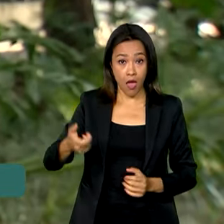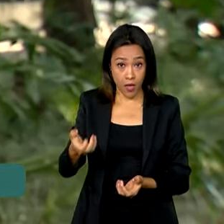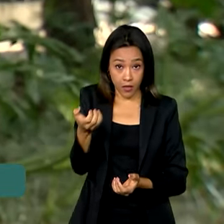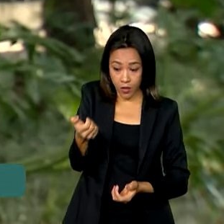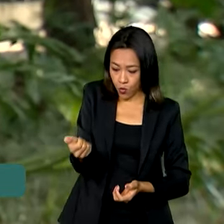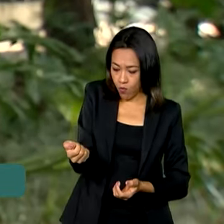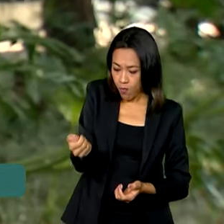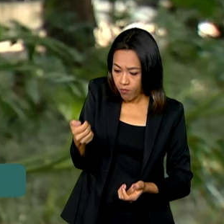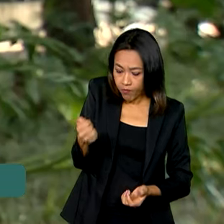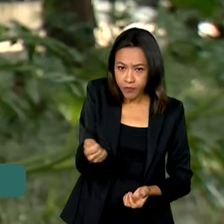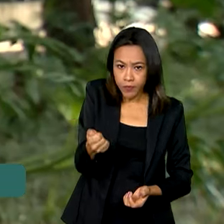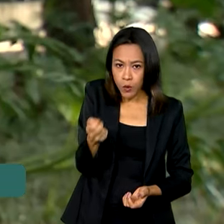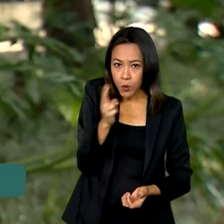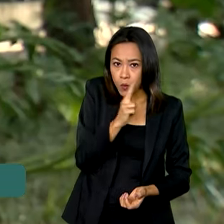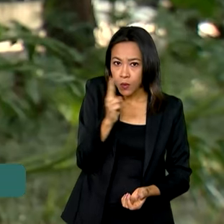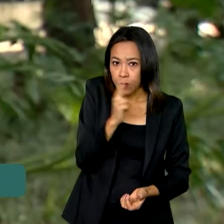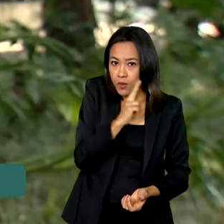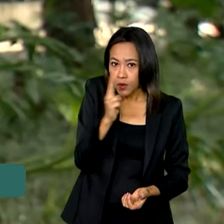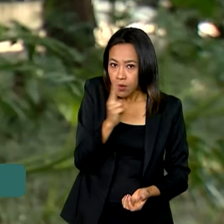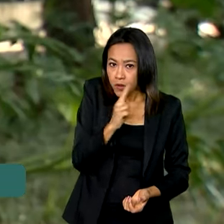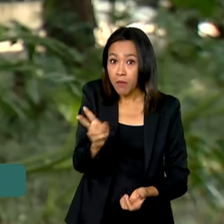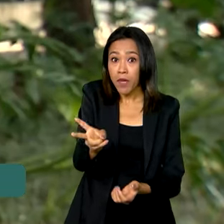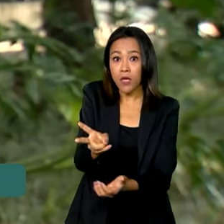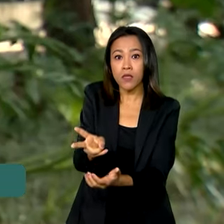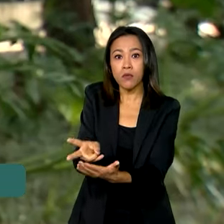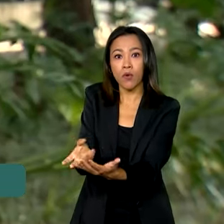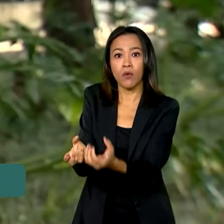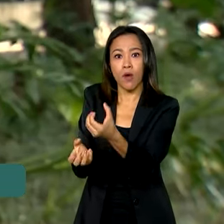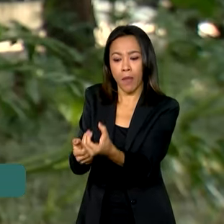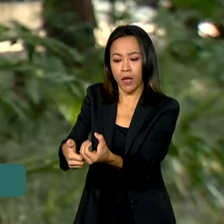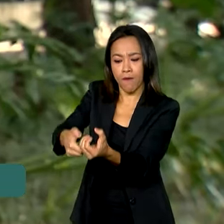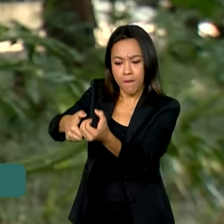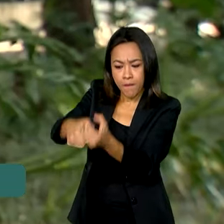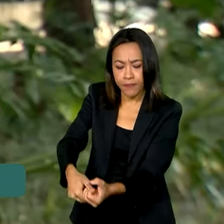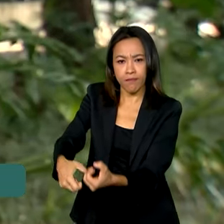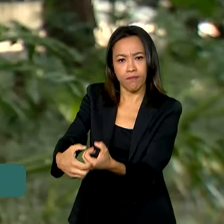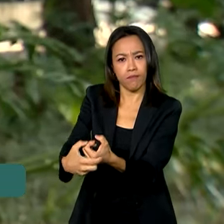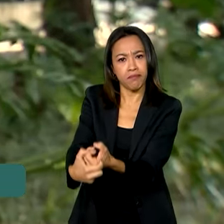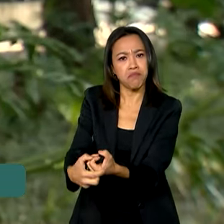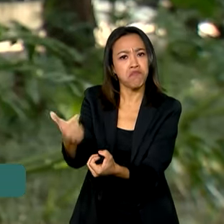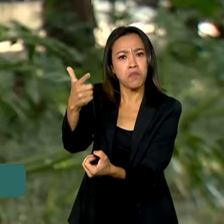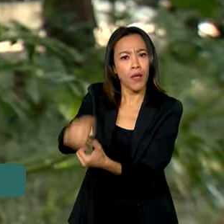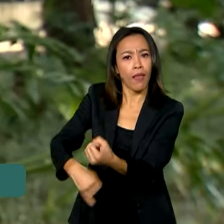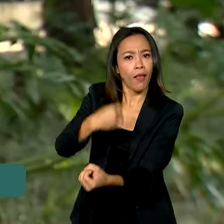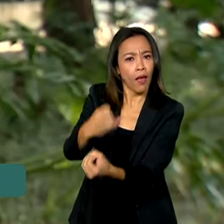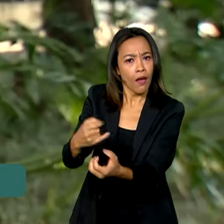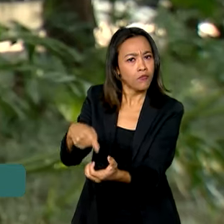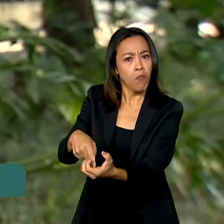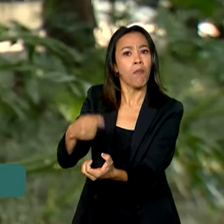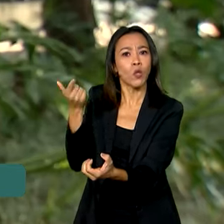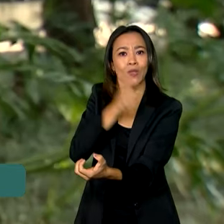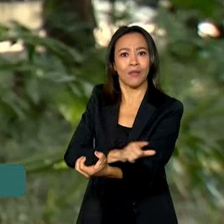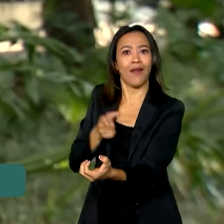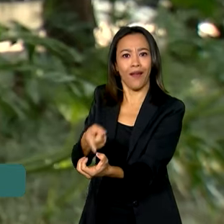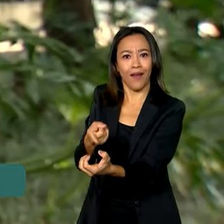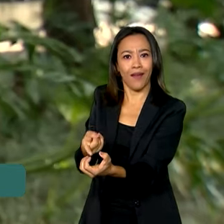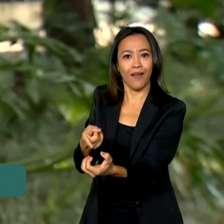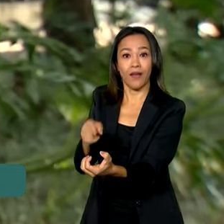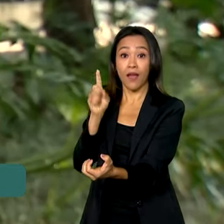emergência, mesmo com o aparelho desligado ou sem internet. O bloqueio é feito pela